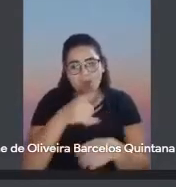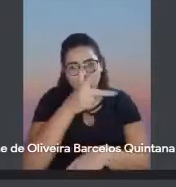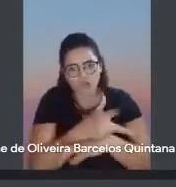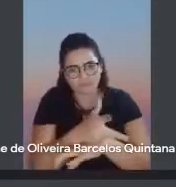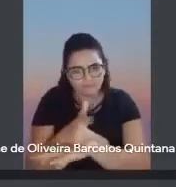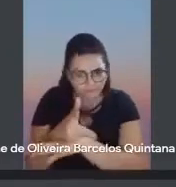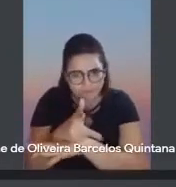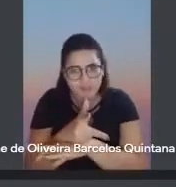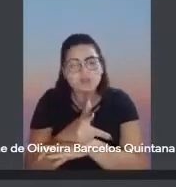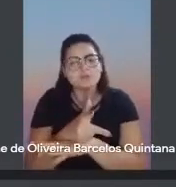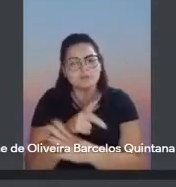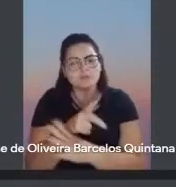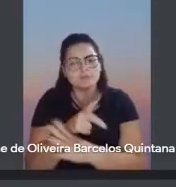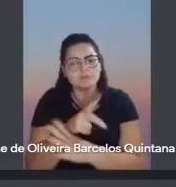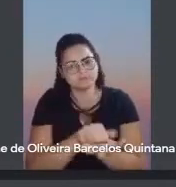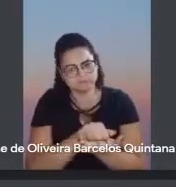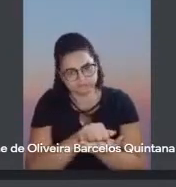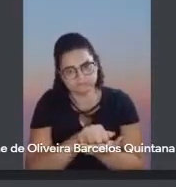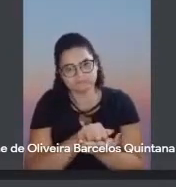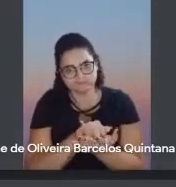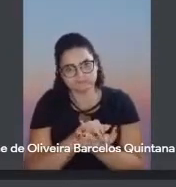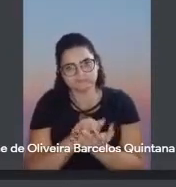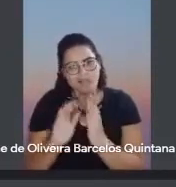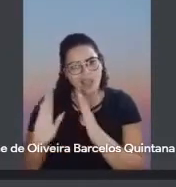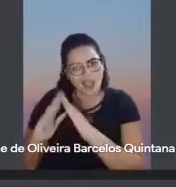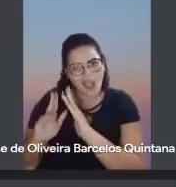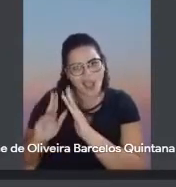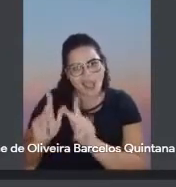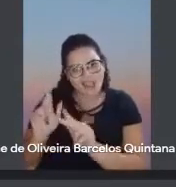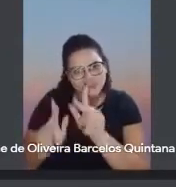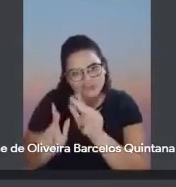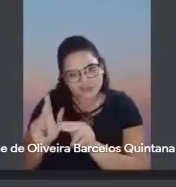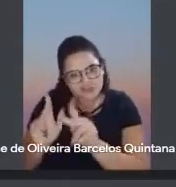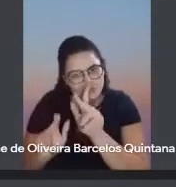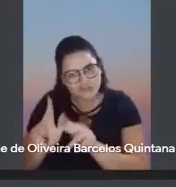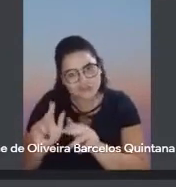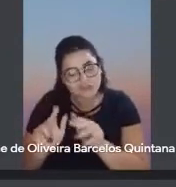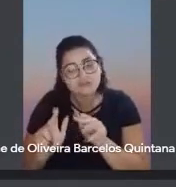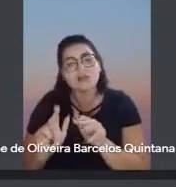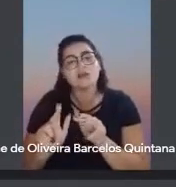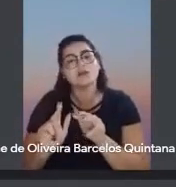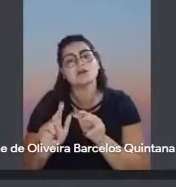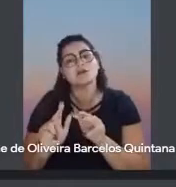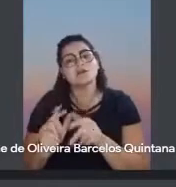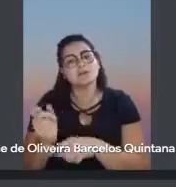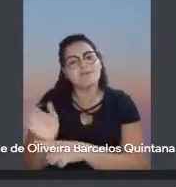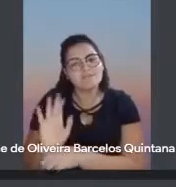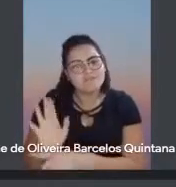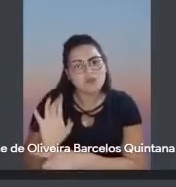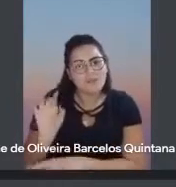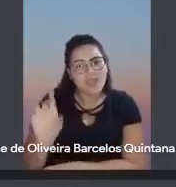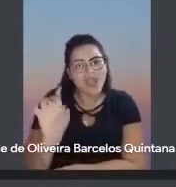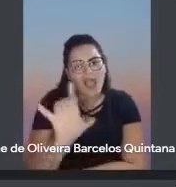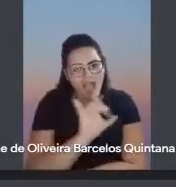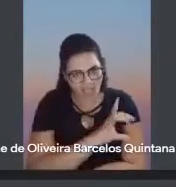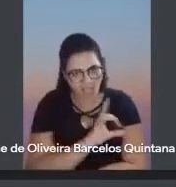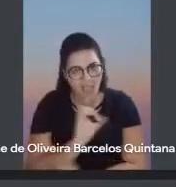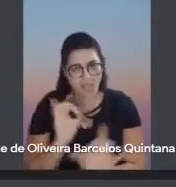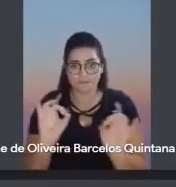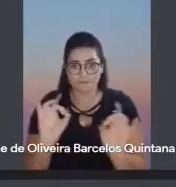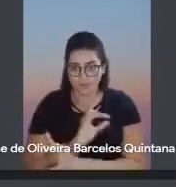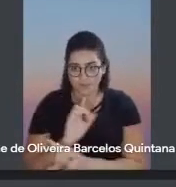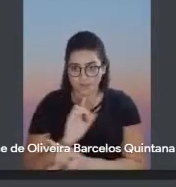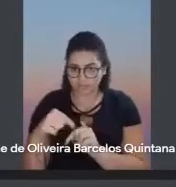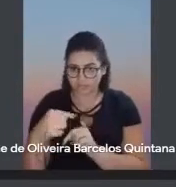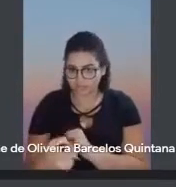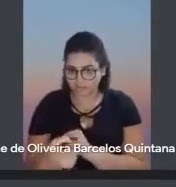eles ficam, a gente fica em casa editando com eles e depois cada lugar sai um filmezinho. Nós começamos,